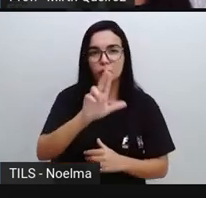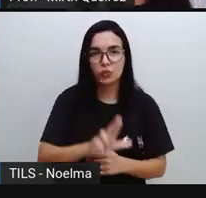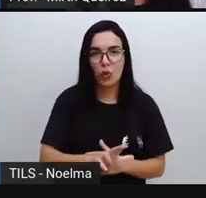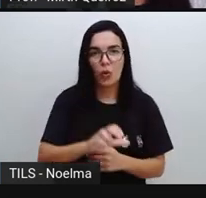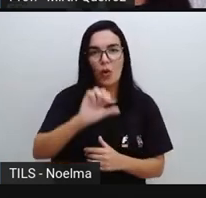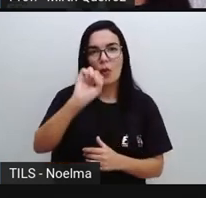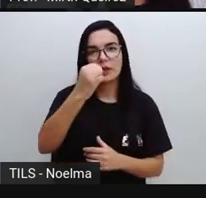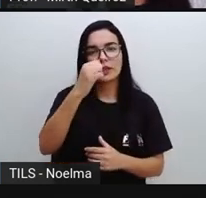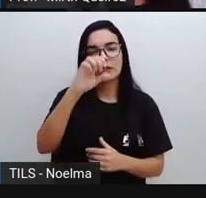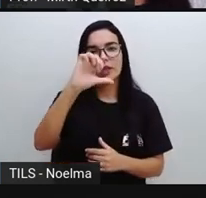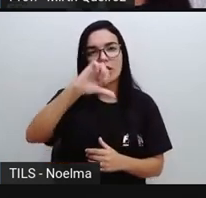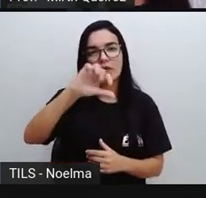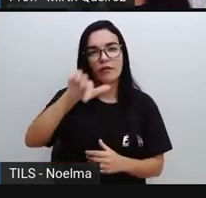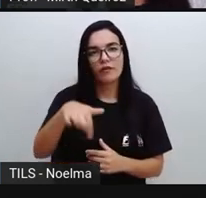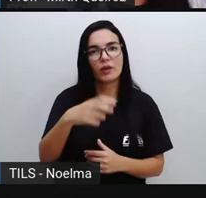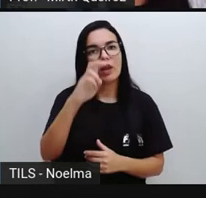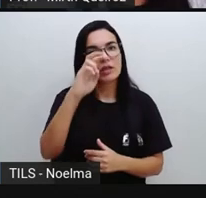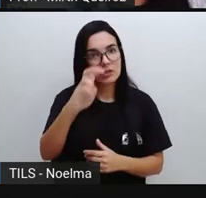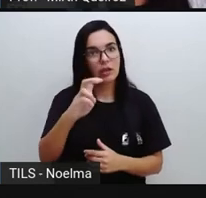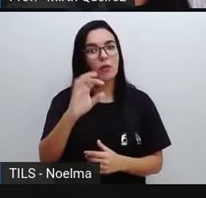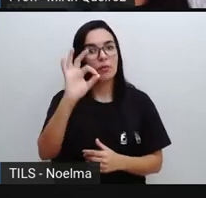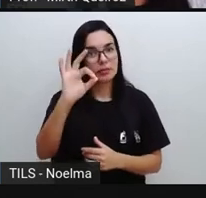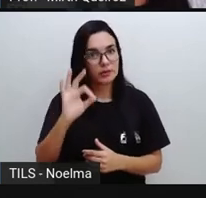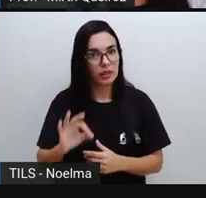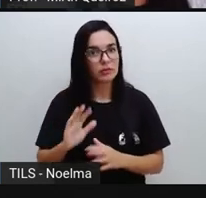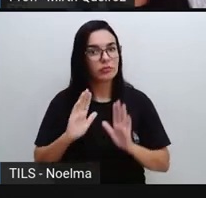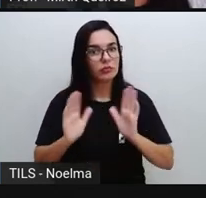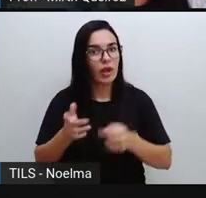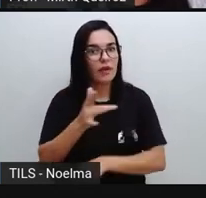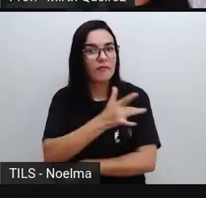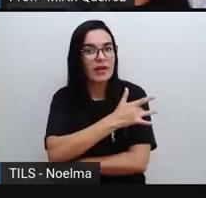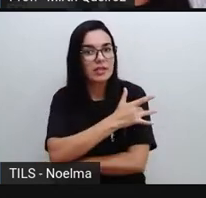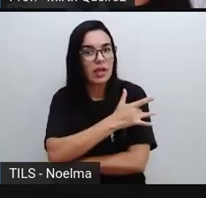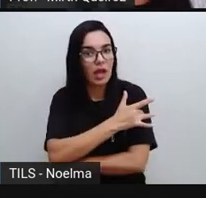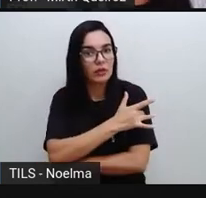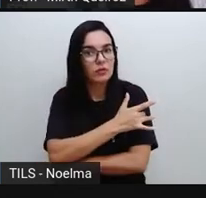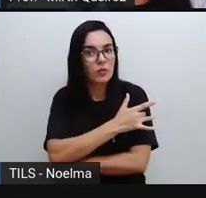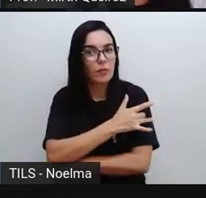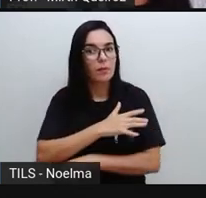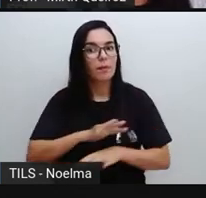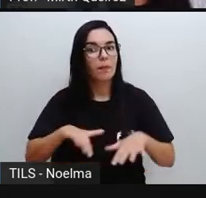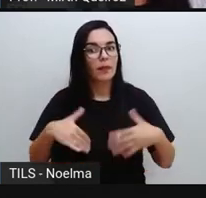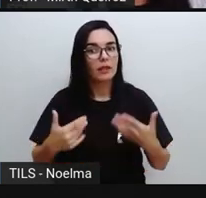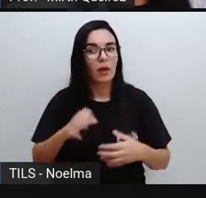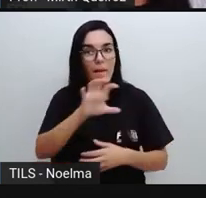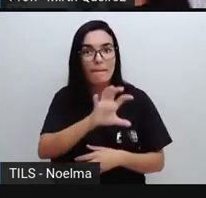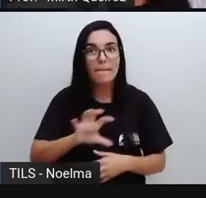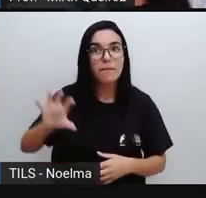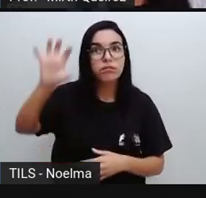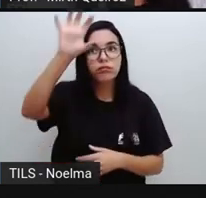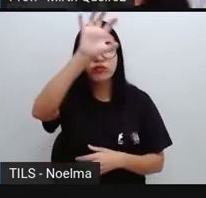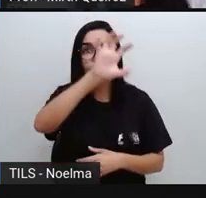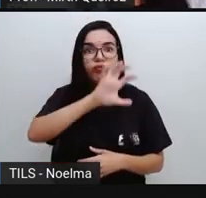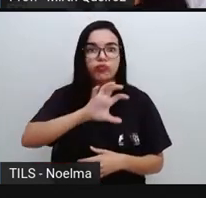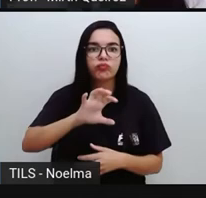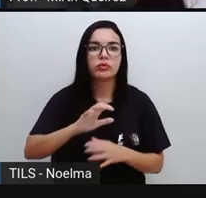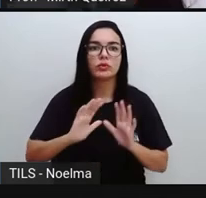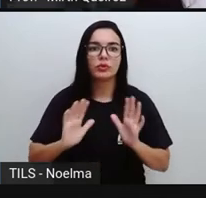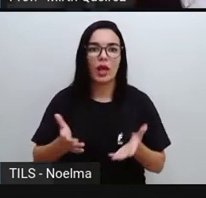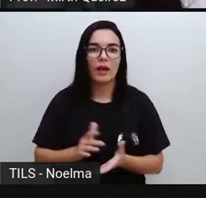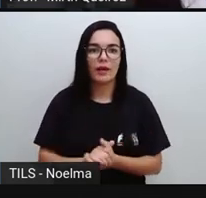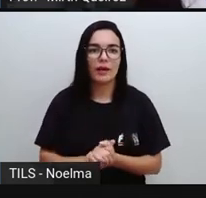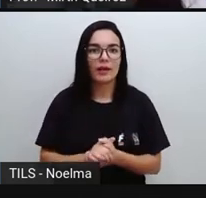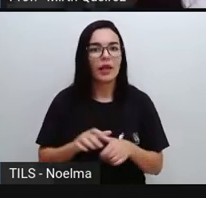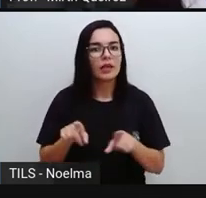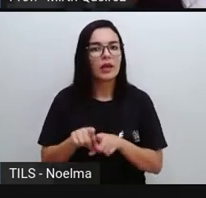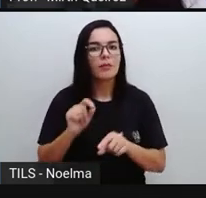89,5%. Isso na macro-região, certo? Na nossa macro-região. E